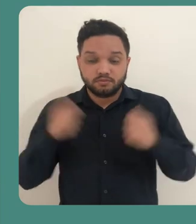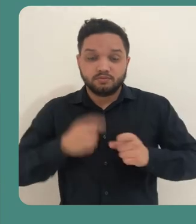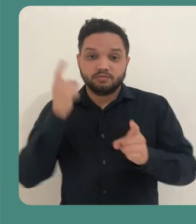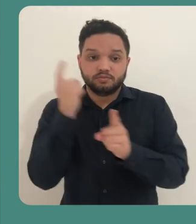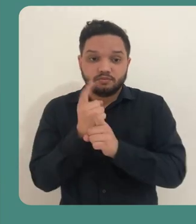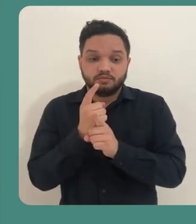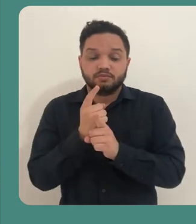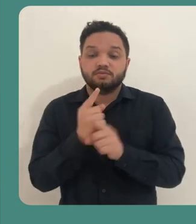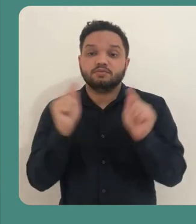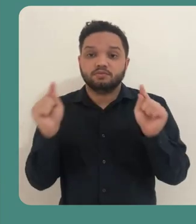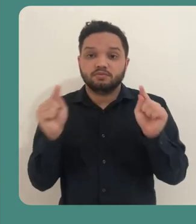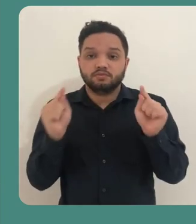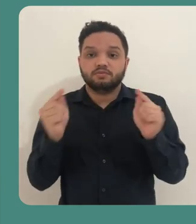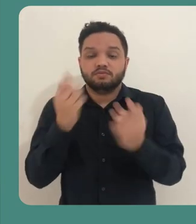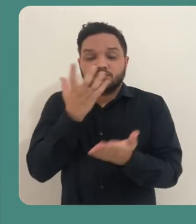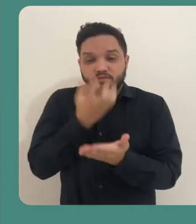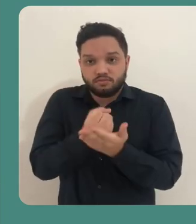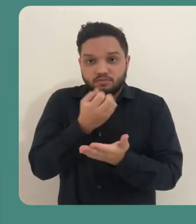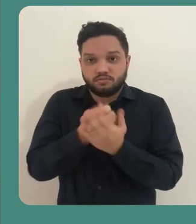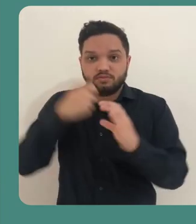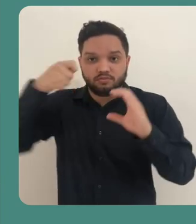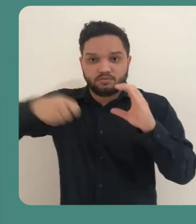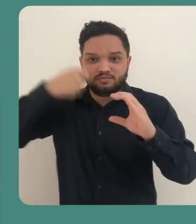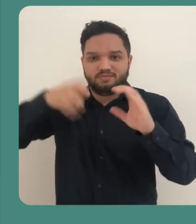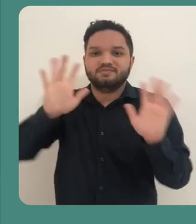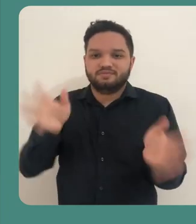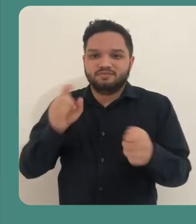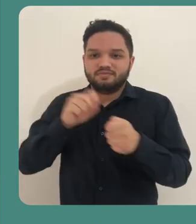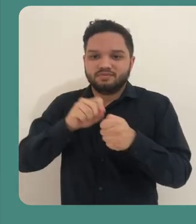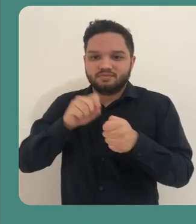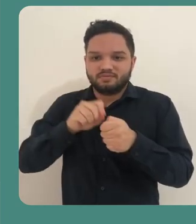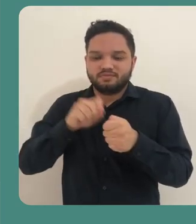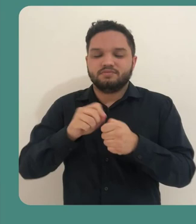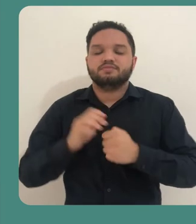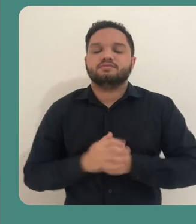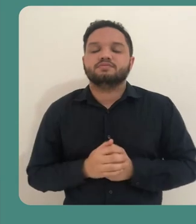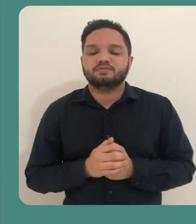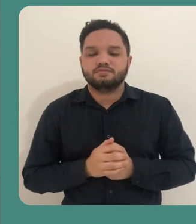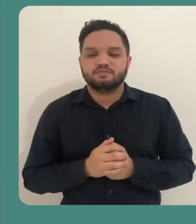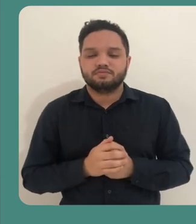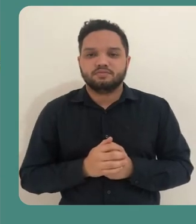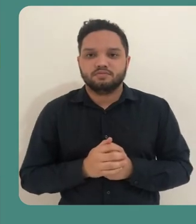Aqui você vai encontrar, então, a gravação que foi realizada.